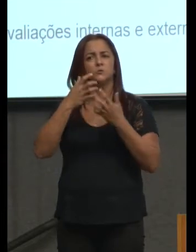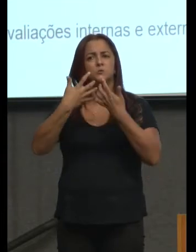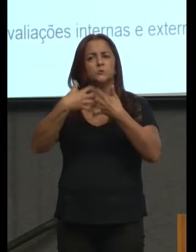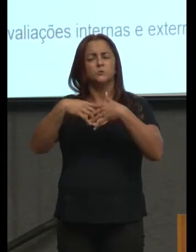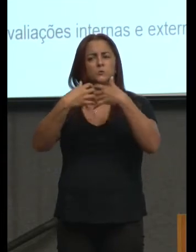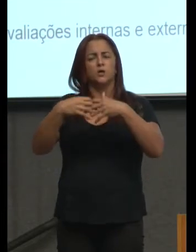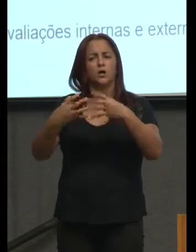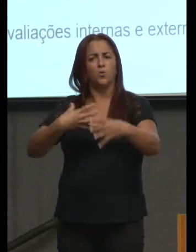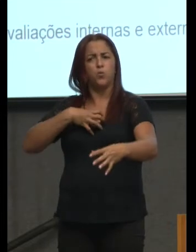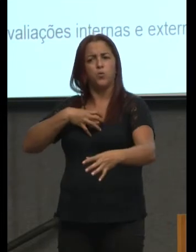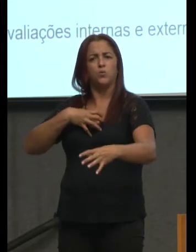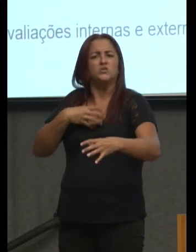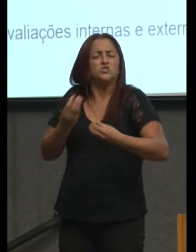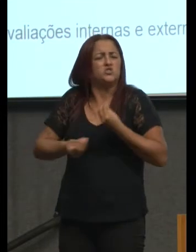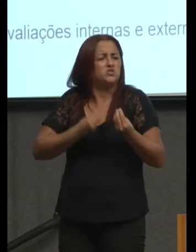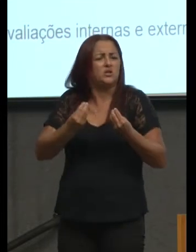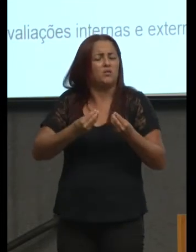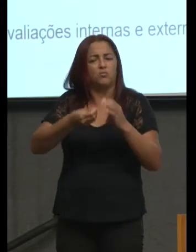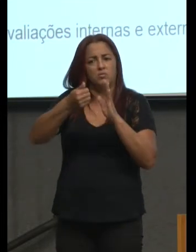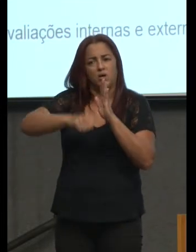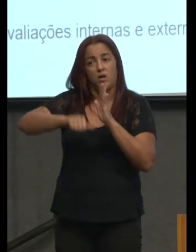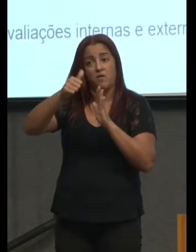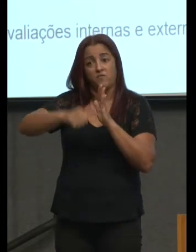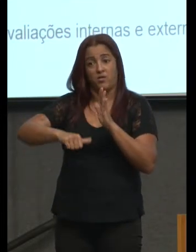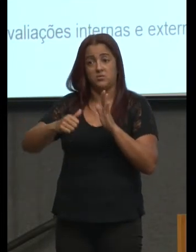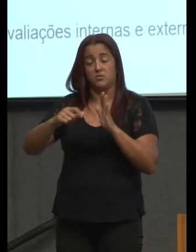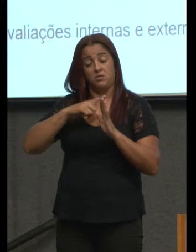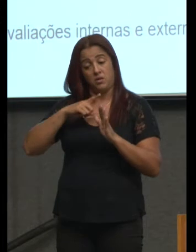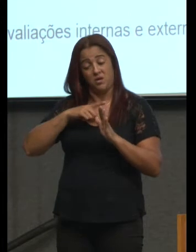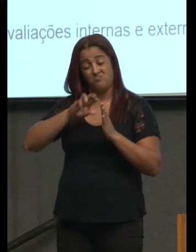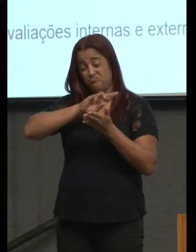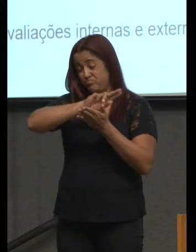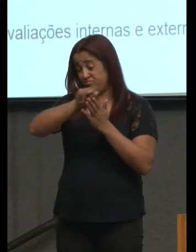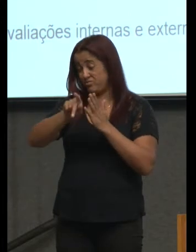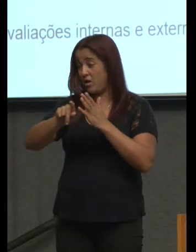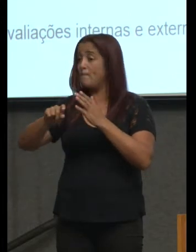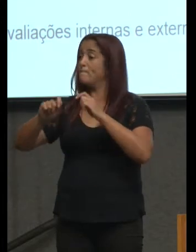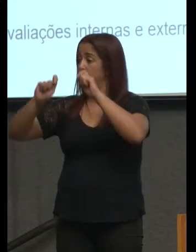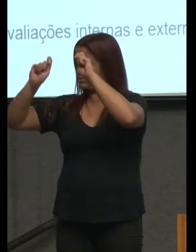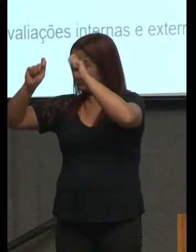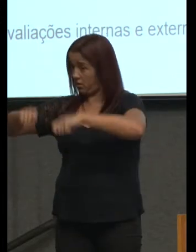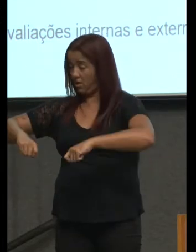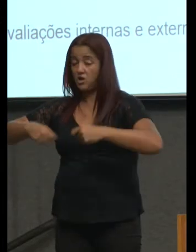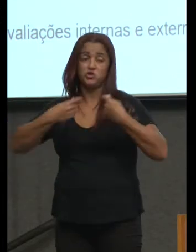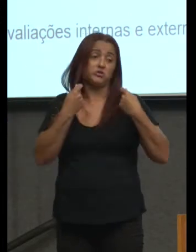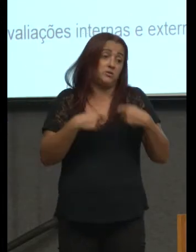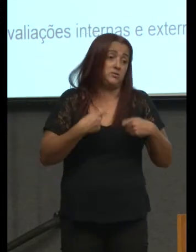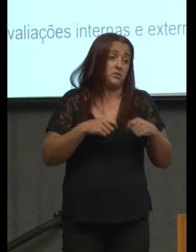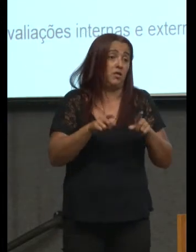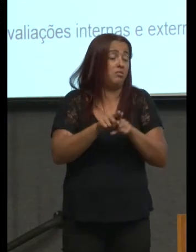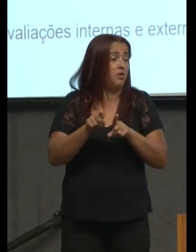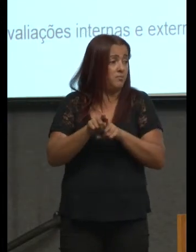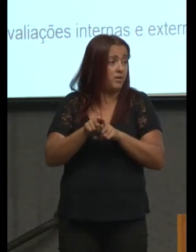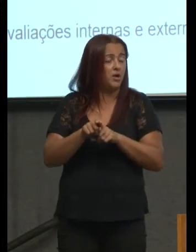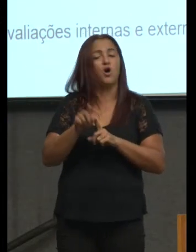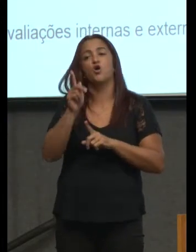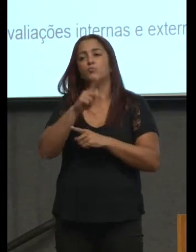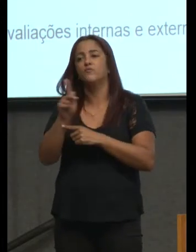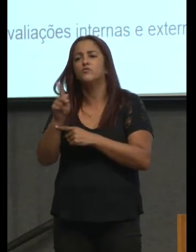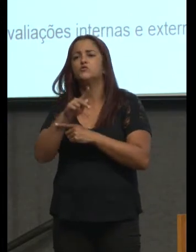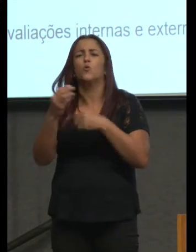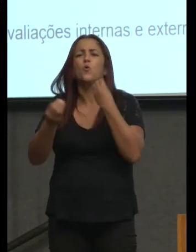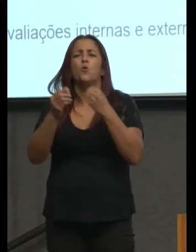múltiplas possibilidades necessidades do seu acontecer não é mesmo na perspectiva dos professores